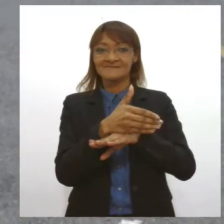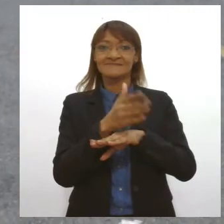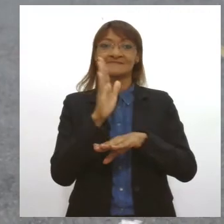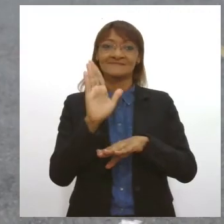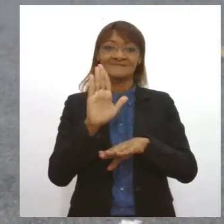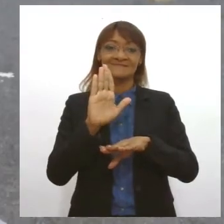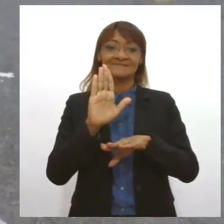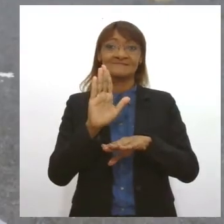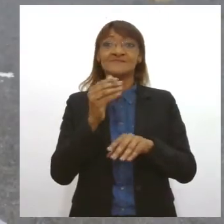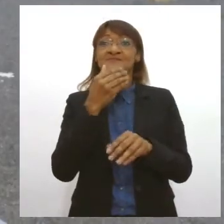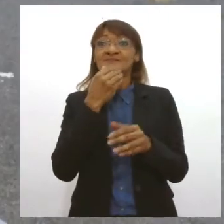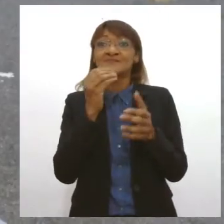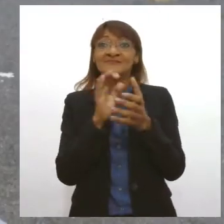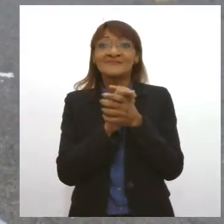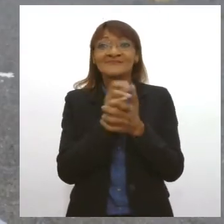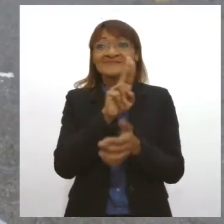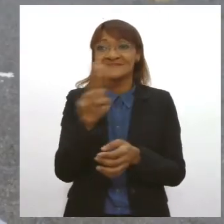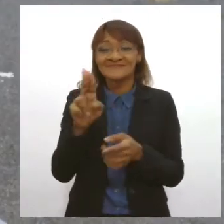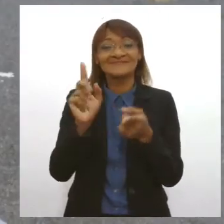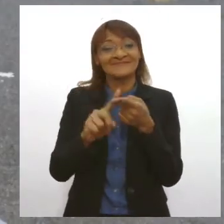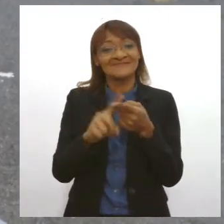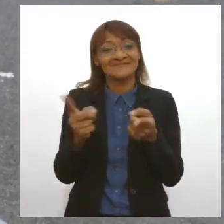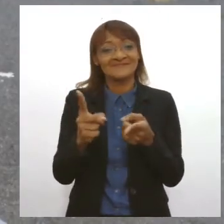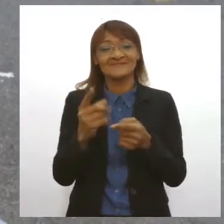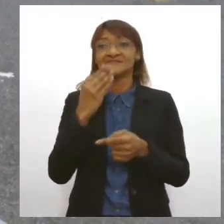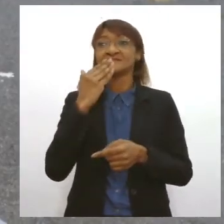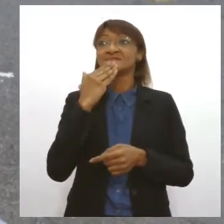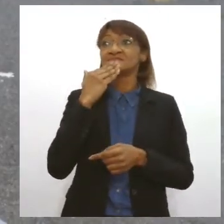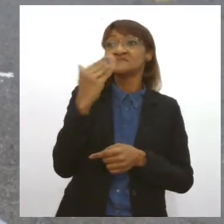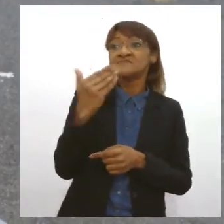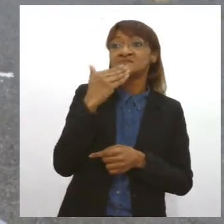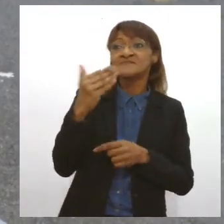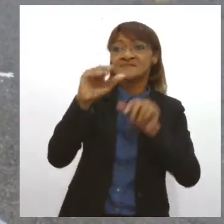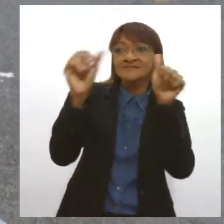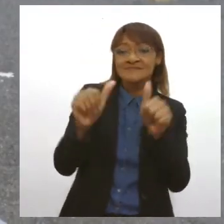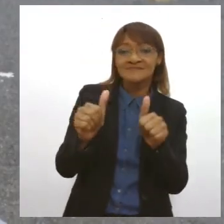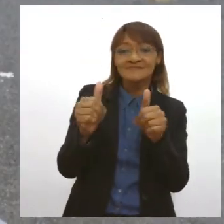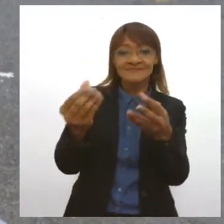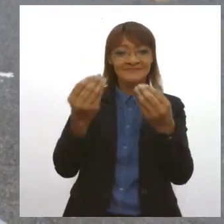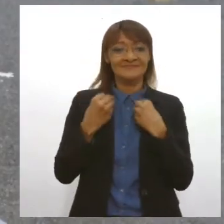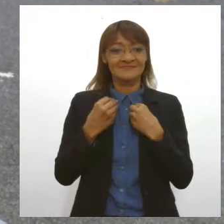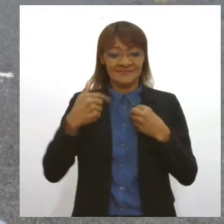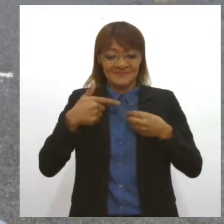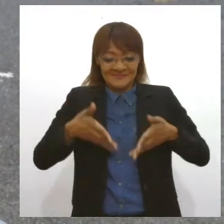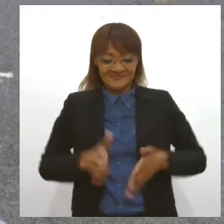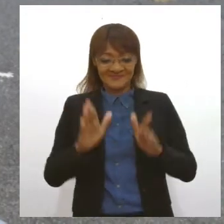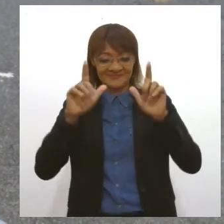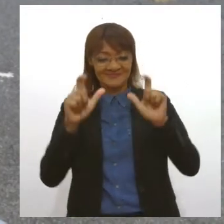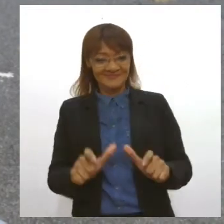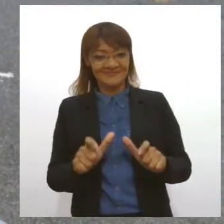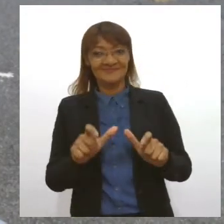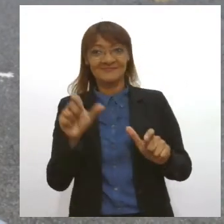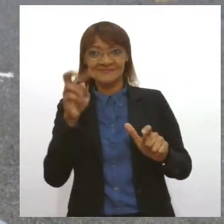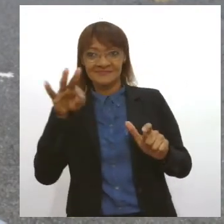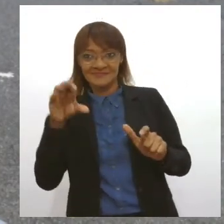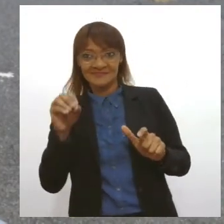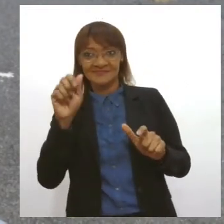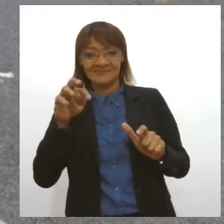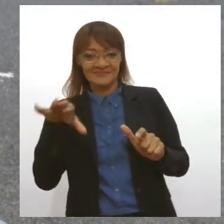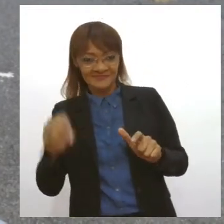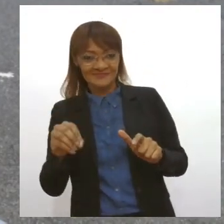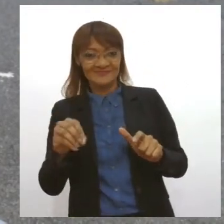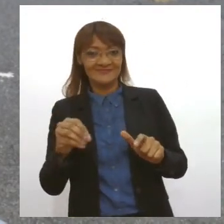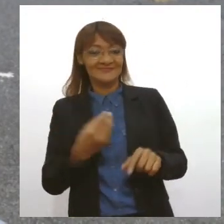nome do marido. O que você pedir, ele está aqui para ajudar. Eu sou tão devota que eu nasci no bairro de Santo Antônio, moro no bairro de Santo